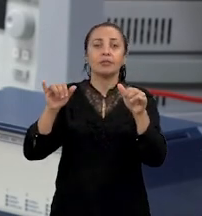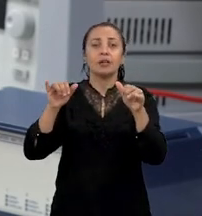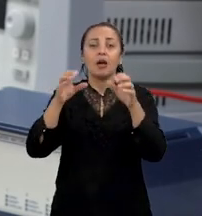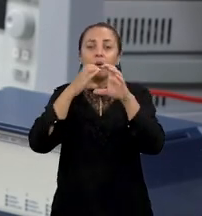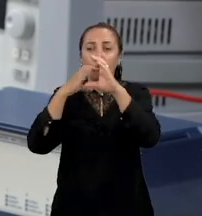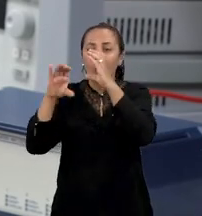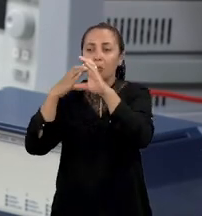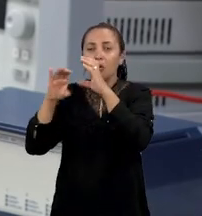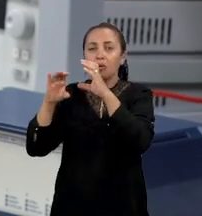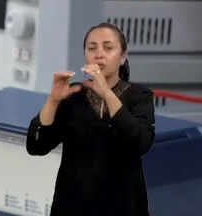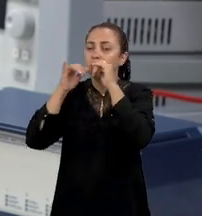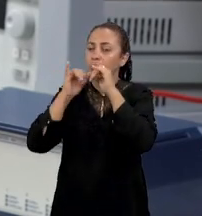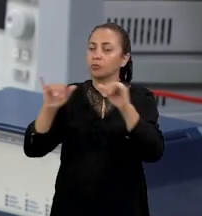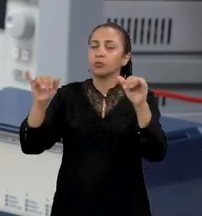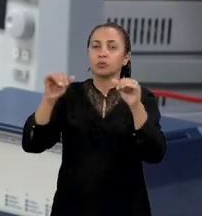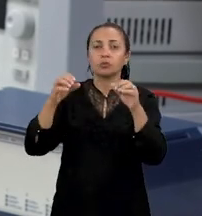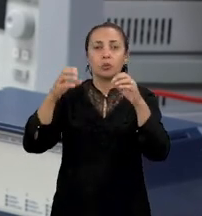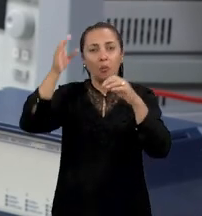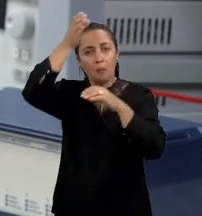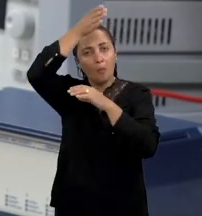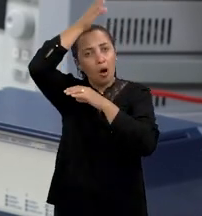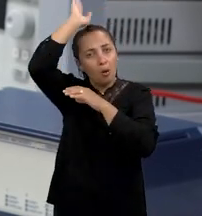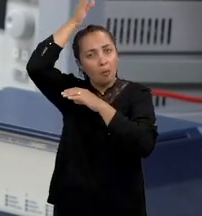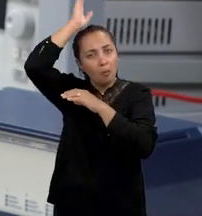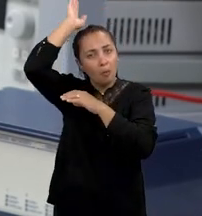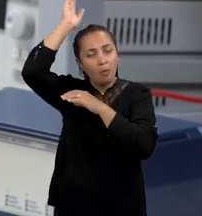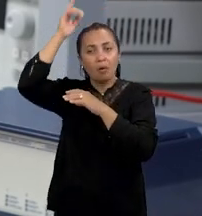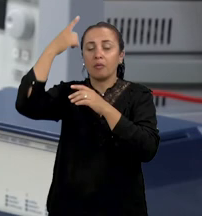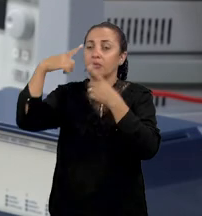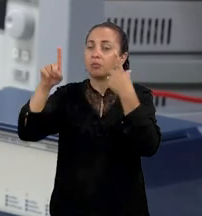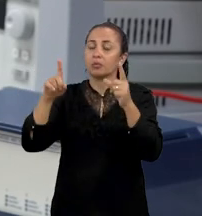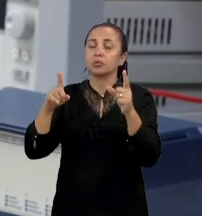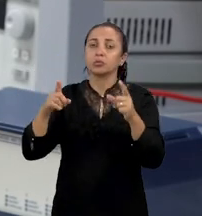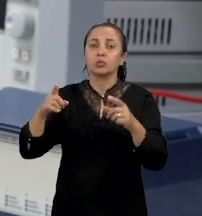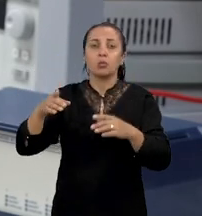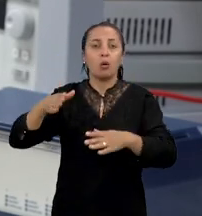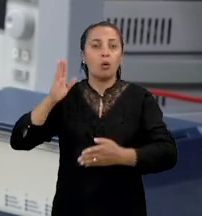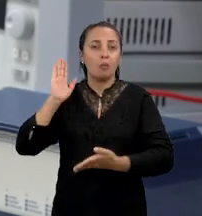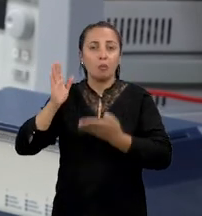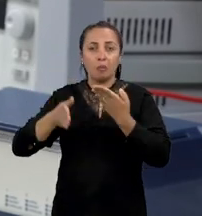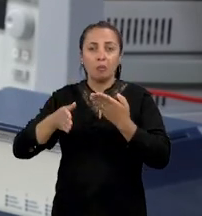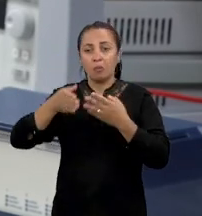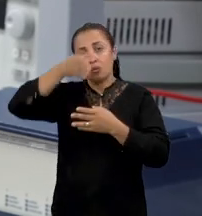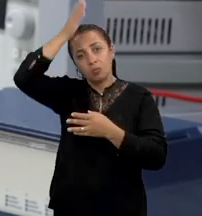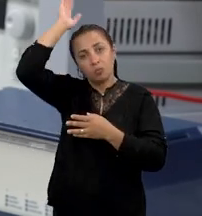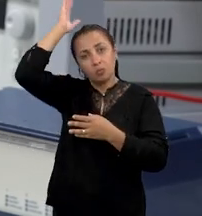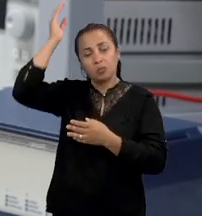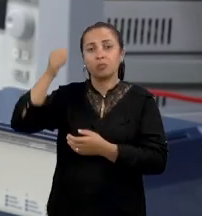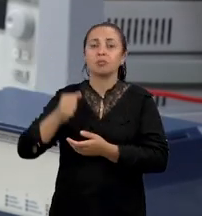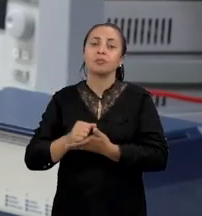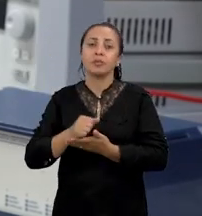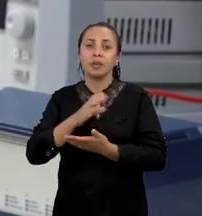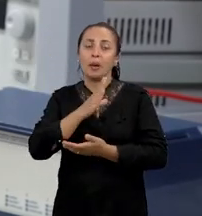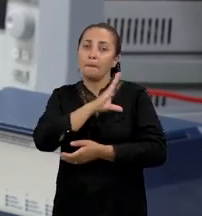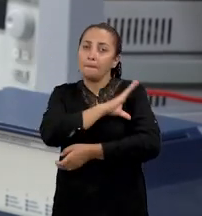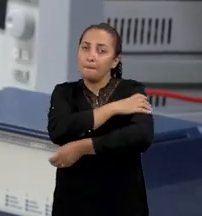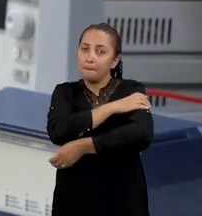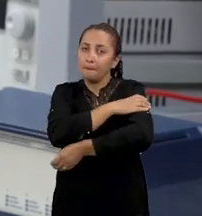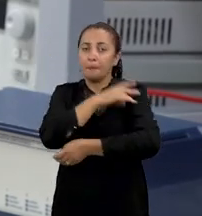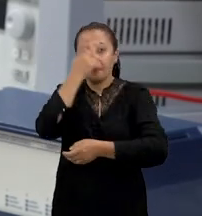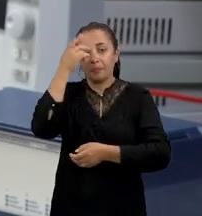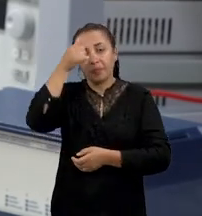para o corpo de bombeiros ou para algum outro robô de combate a incêndio, robô militar, para tentar evitar